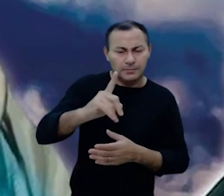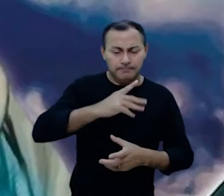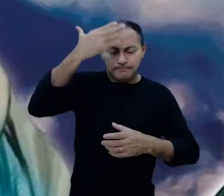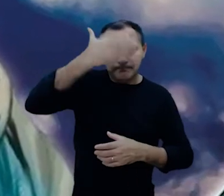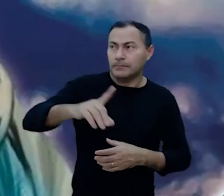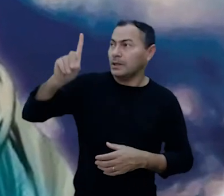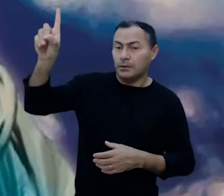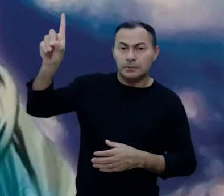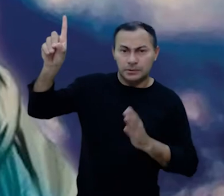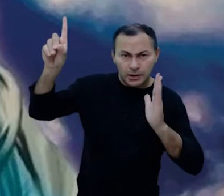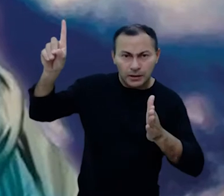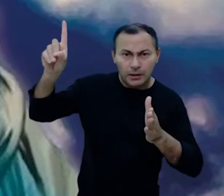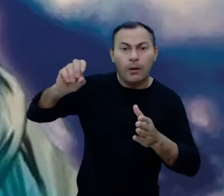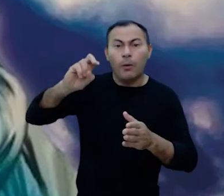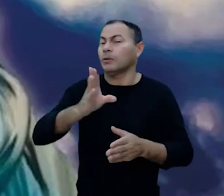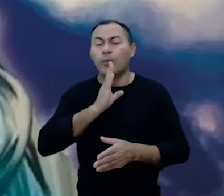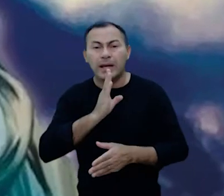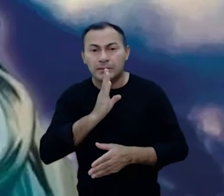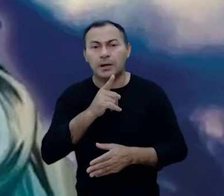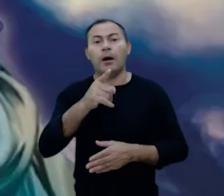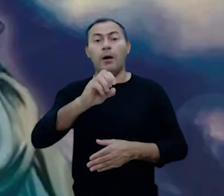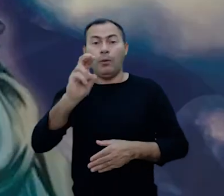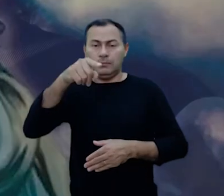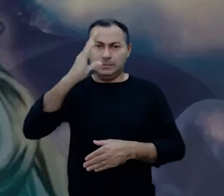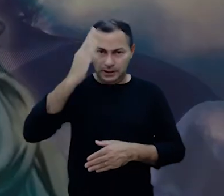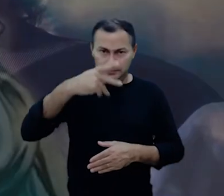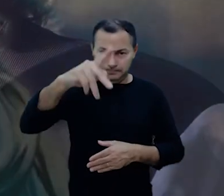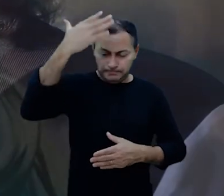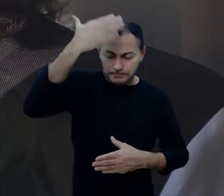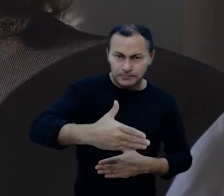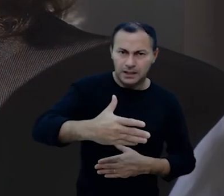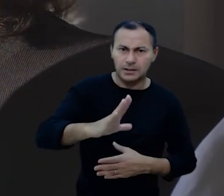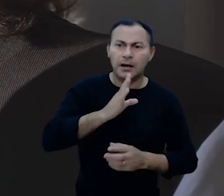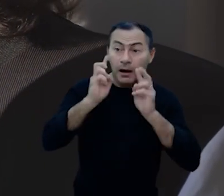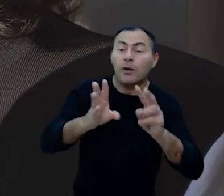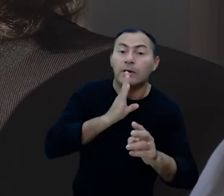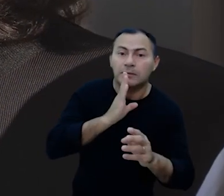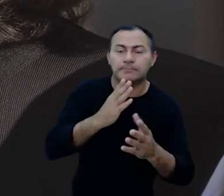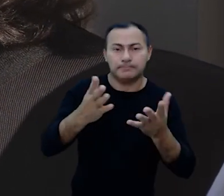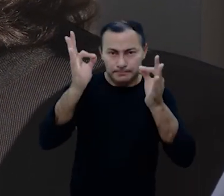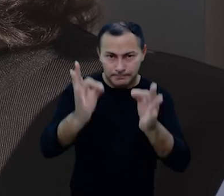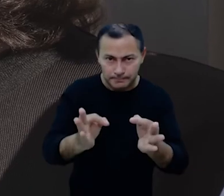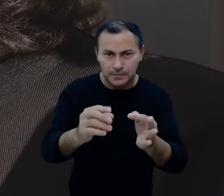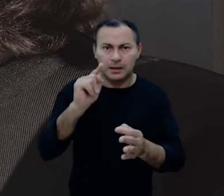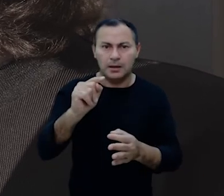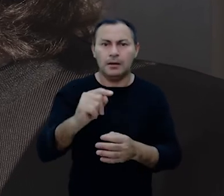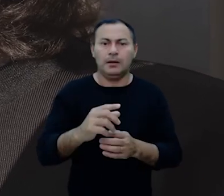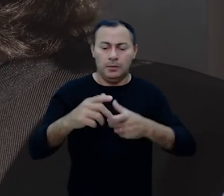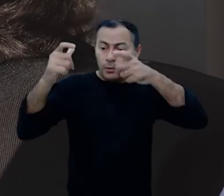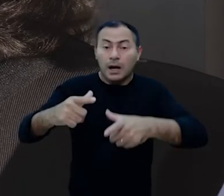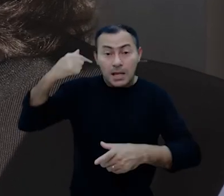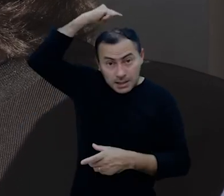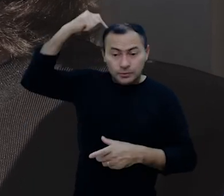já tem estado na presença de Deus e talvez nem o conhece ou você já esteve em sua presença e já o conhece exatamente isso